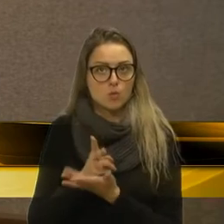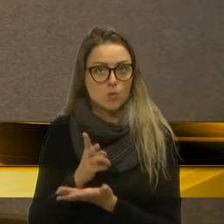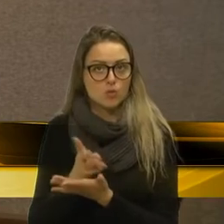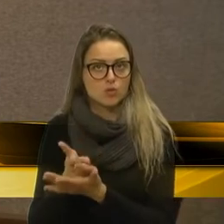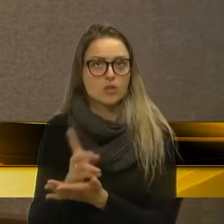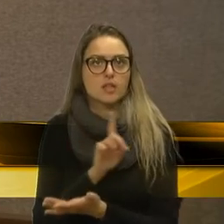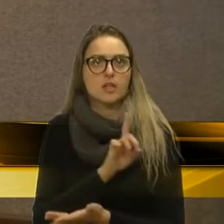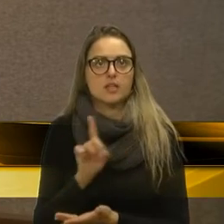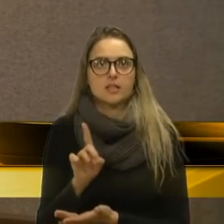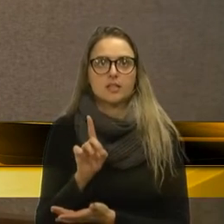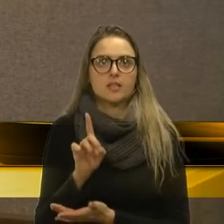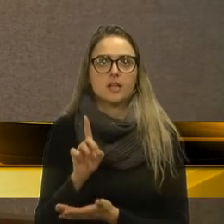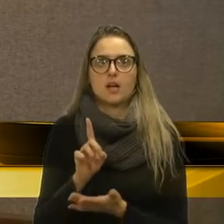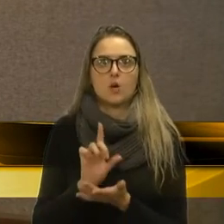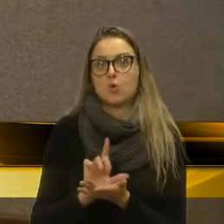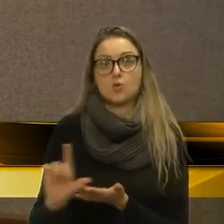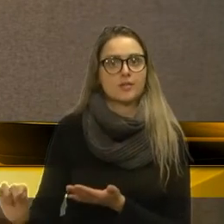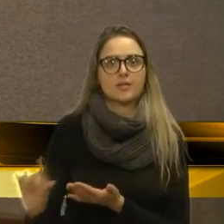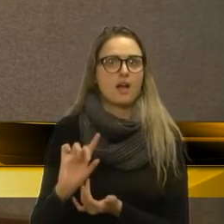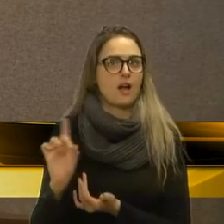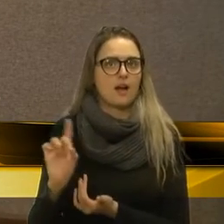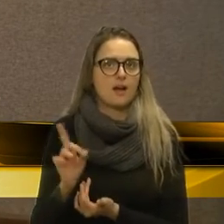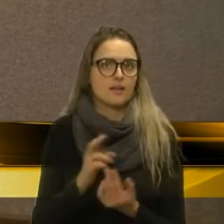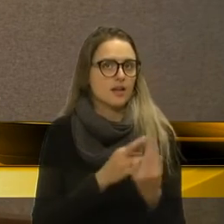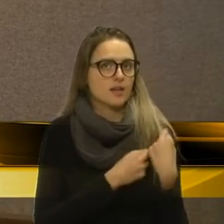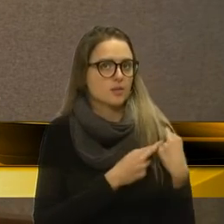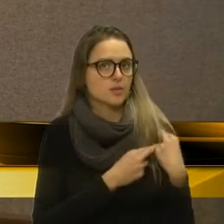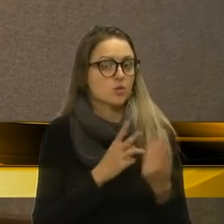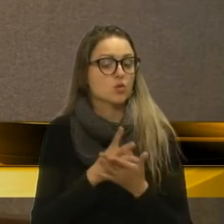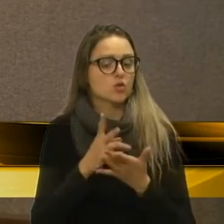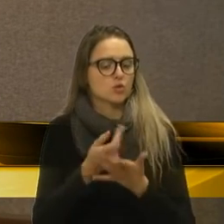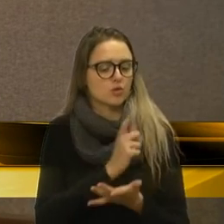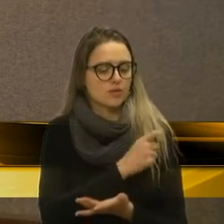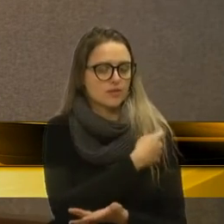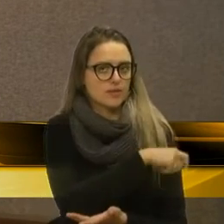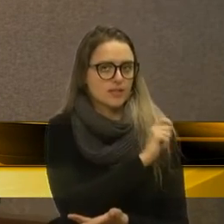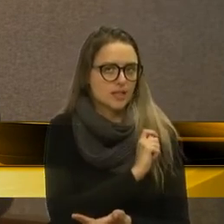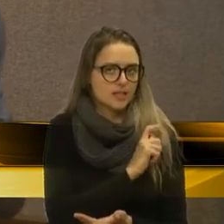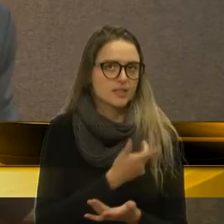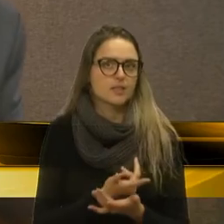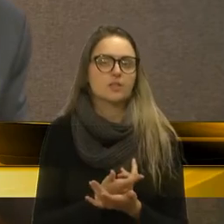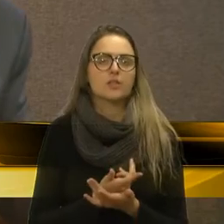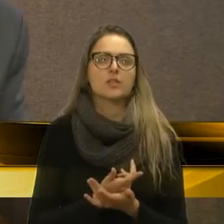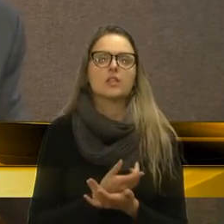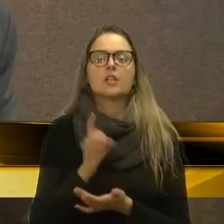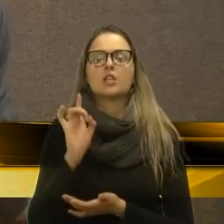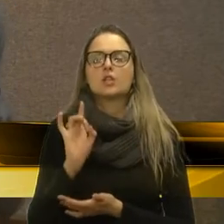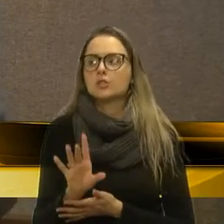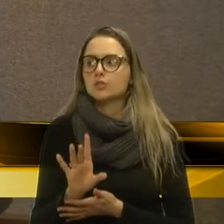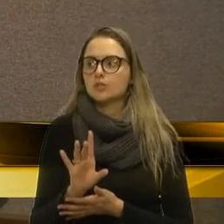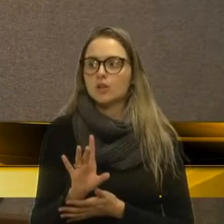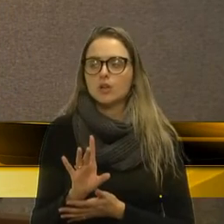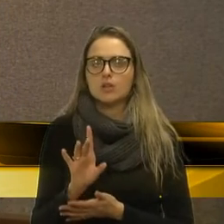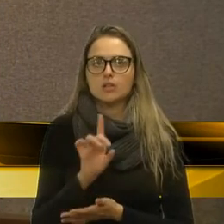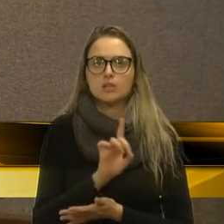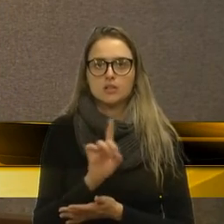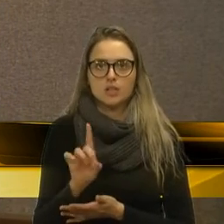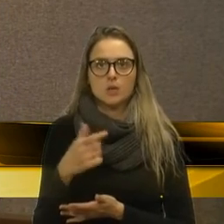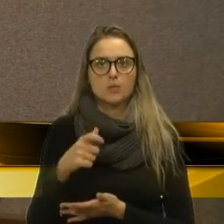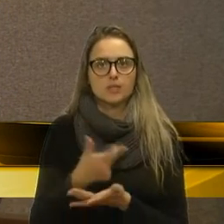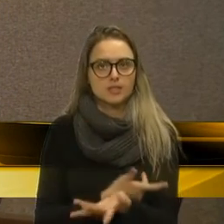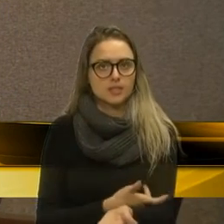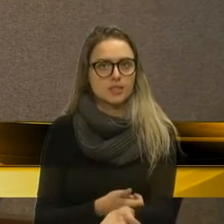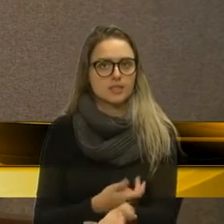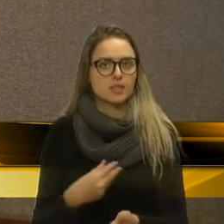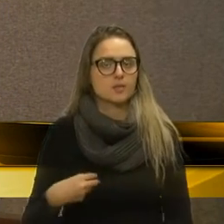eles não são dispensados da sua responsabilidade. Esta lei apenas dispensa o exame